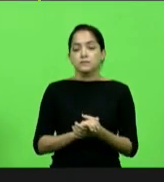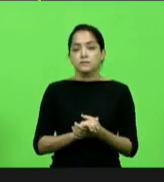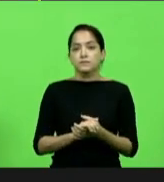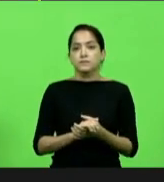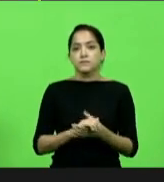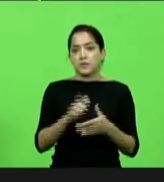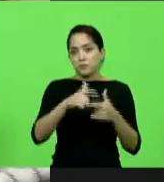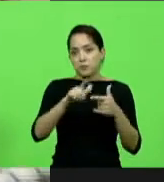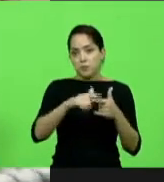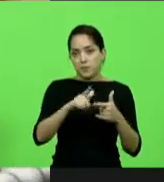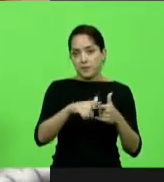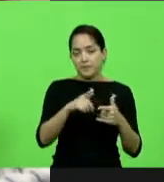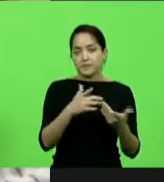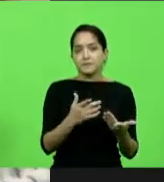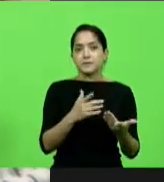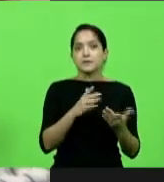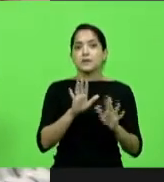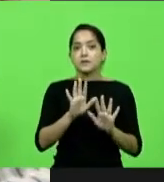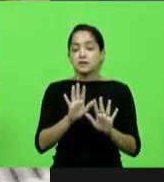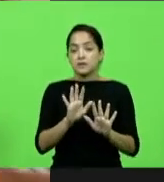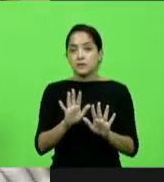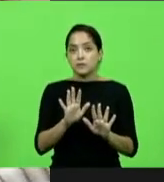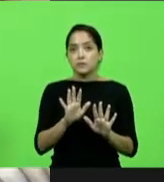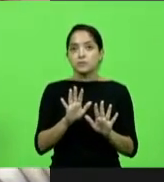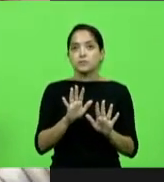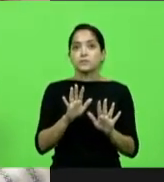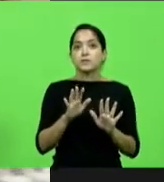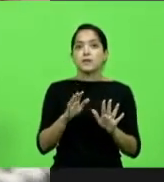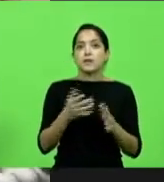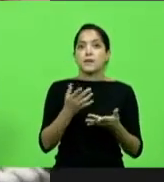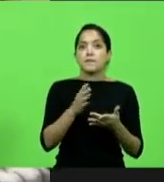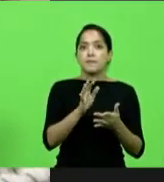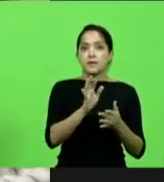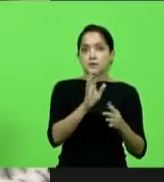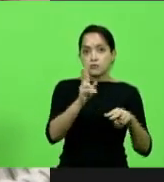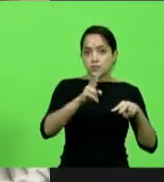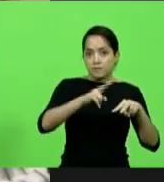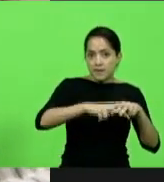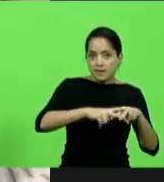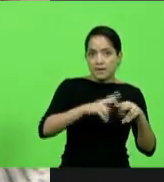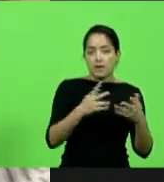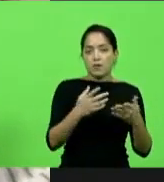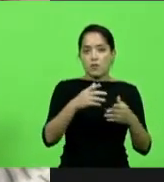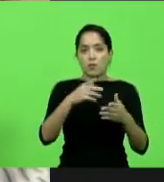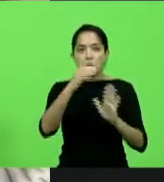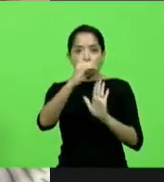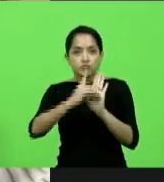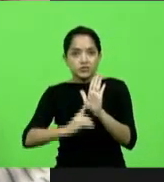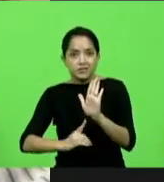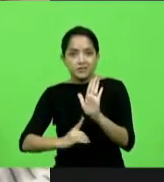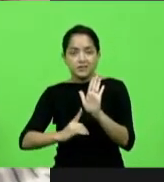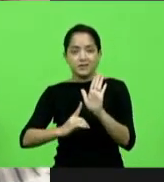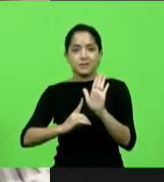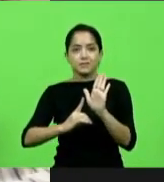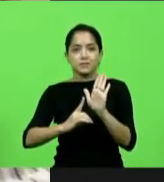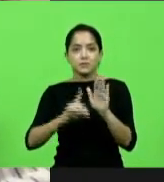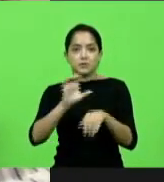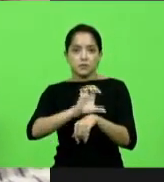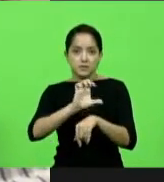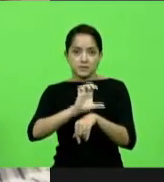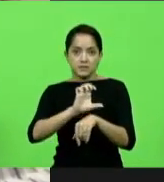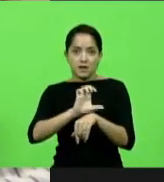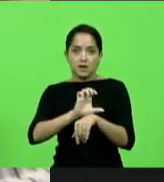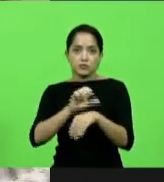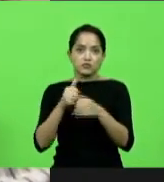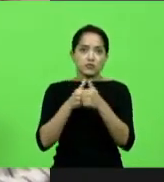microfone novamente. Então, Volta, persecução penal é o direito que o Estado tem de perseguir as pessoas. Então,